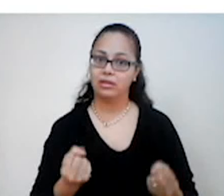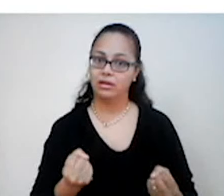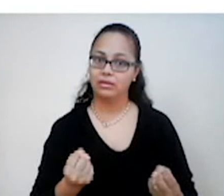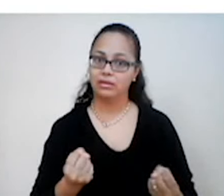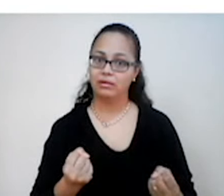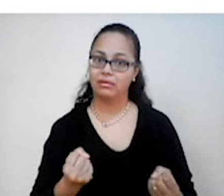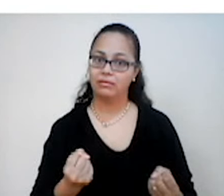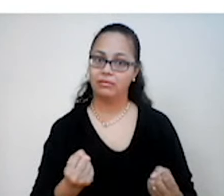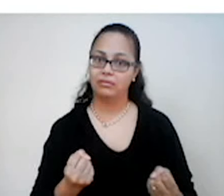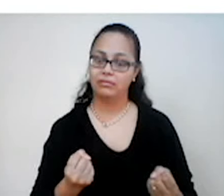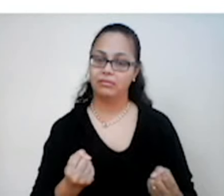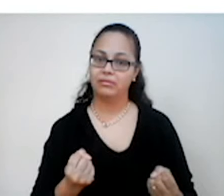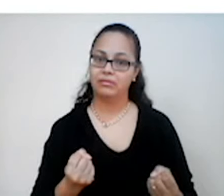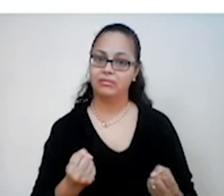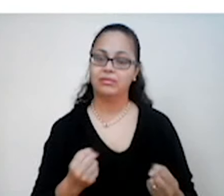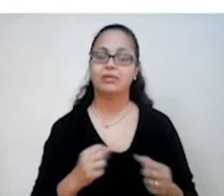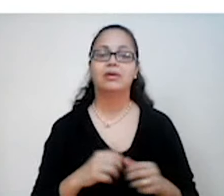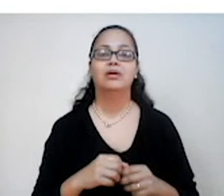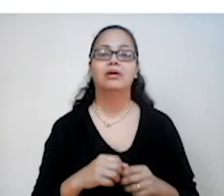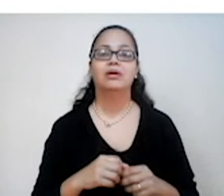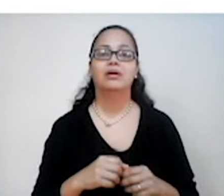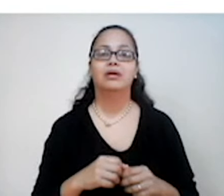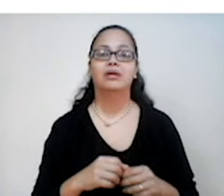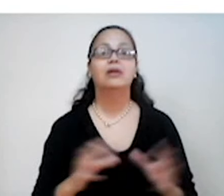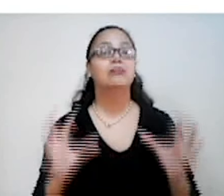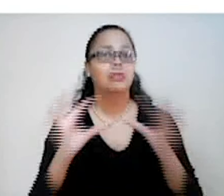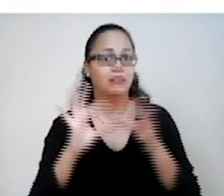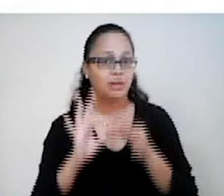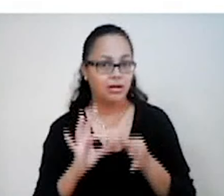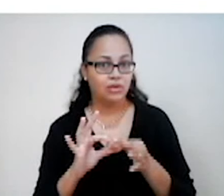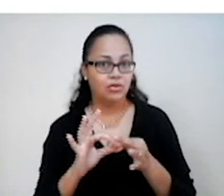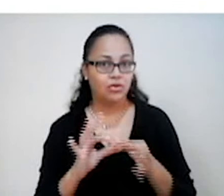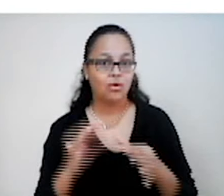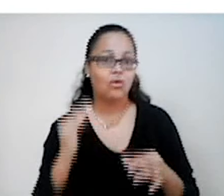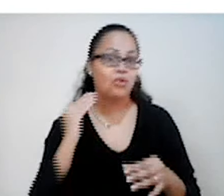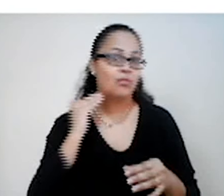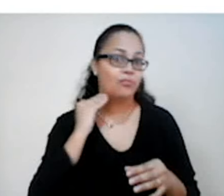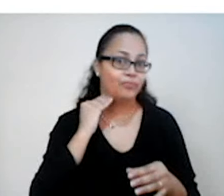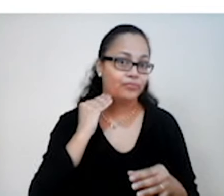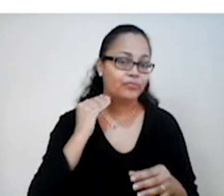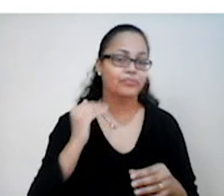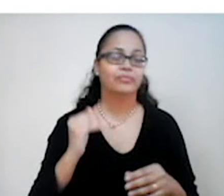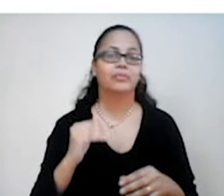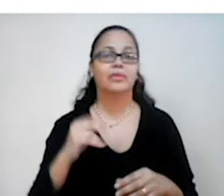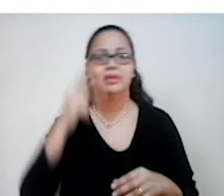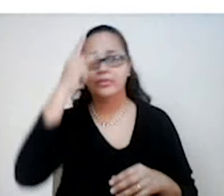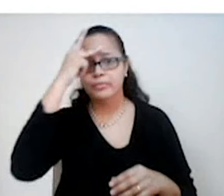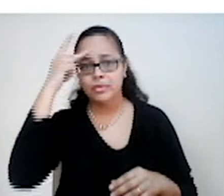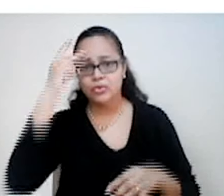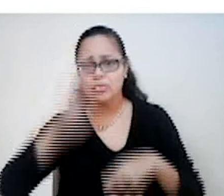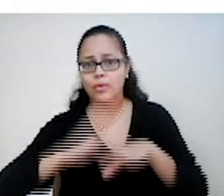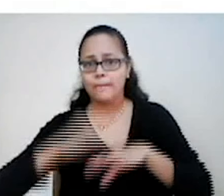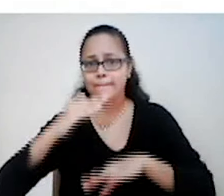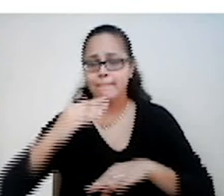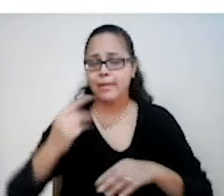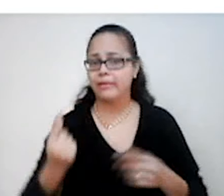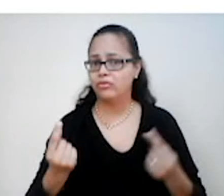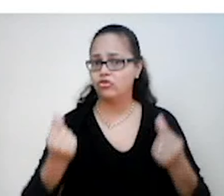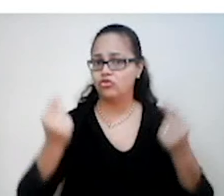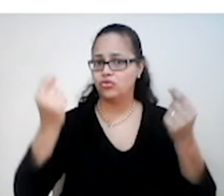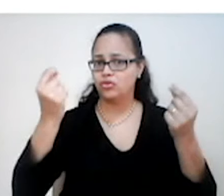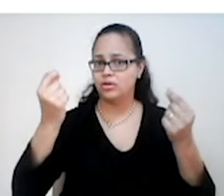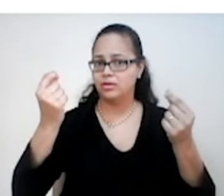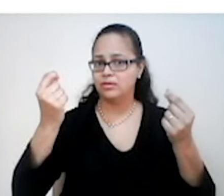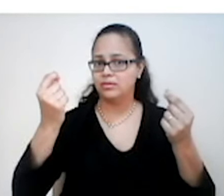comerciais. Por vezes, até passou a se aliar aos banqueiros e comerciantes mais ricos. As condenações da